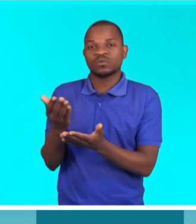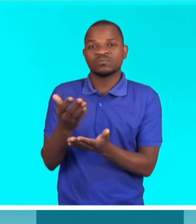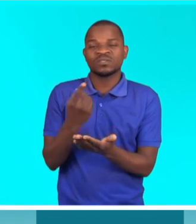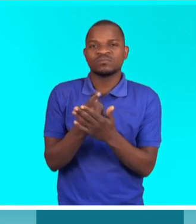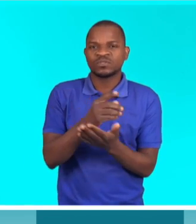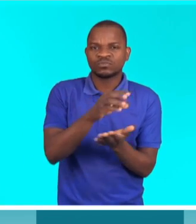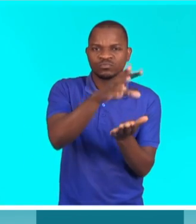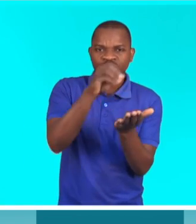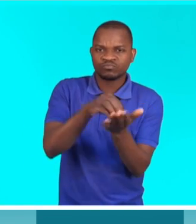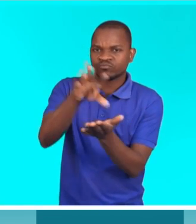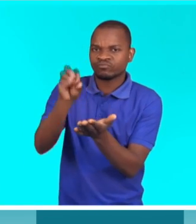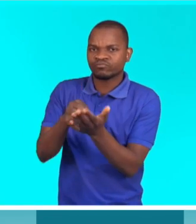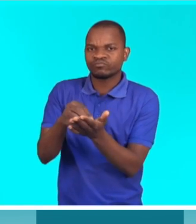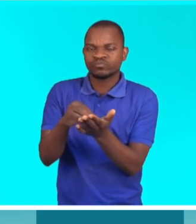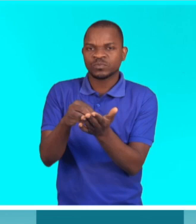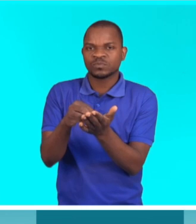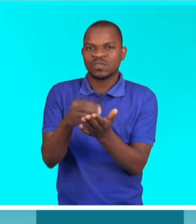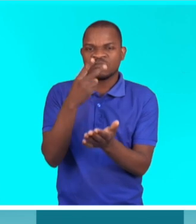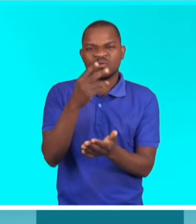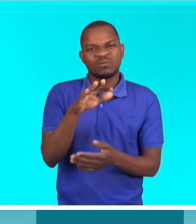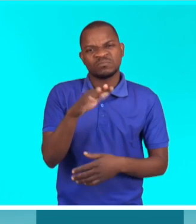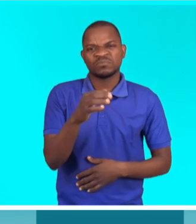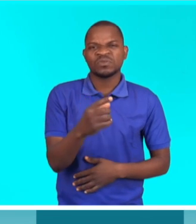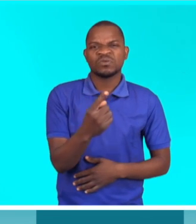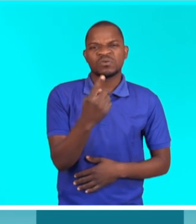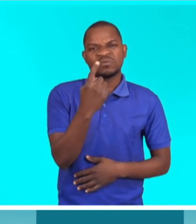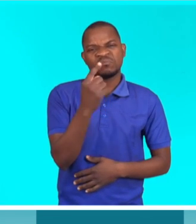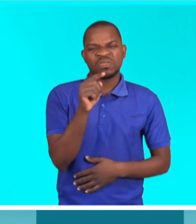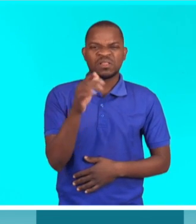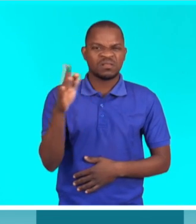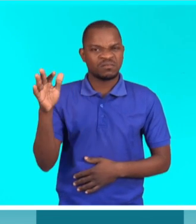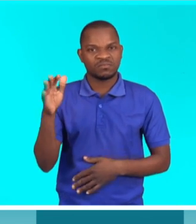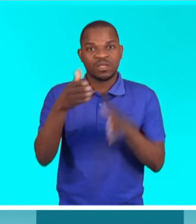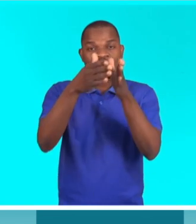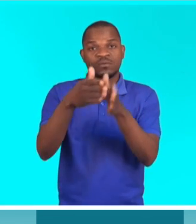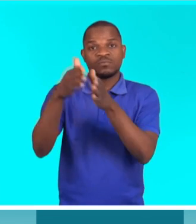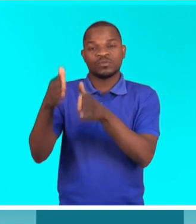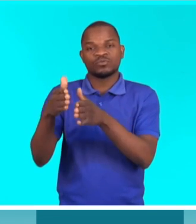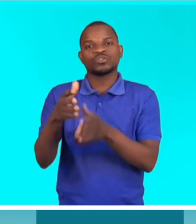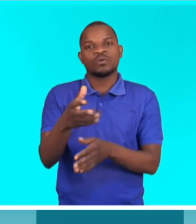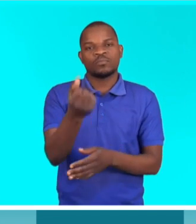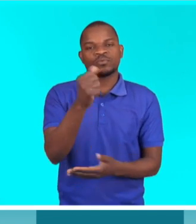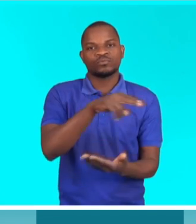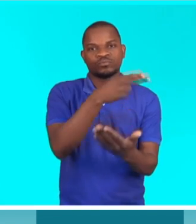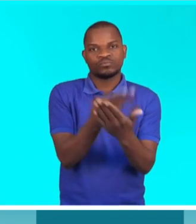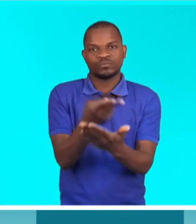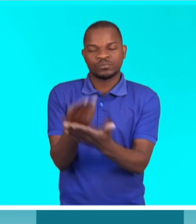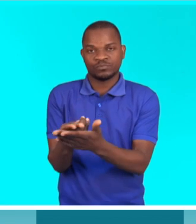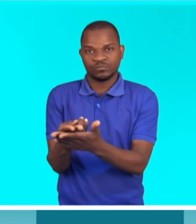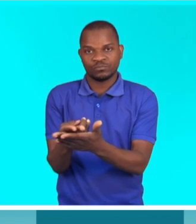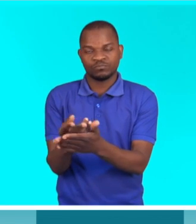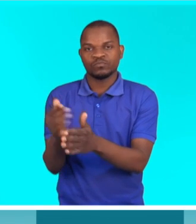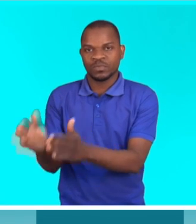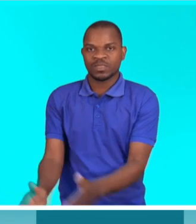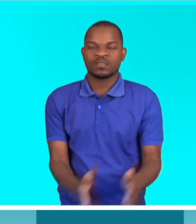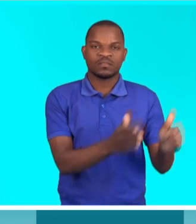temos mil e pouco doentes que podem ser internados aqui no hospital. E os trabalhadores, quantos